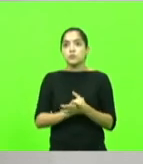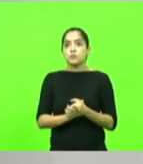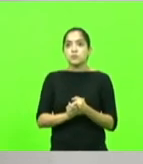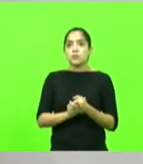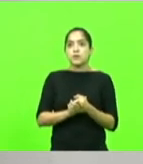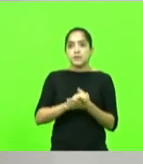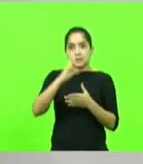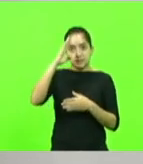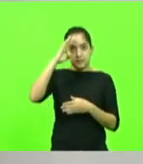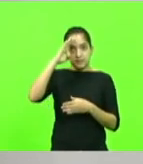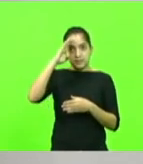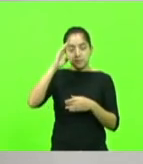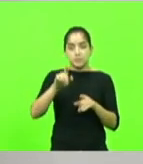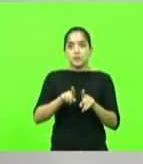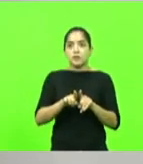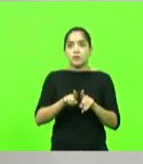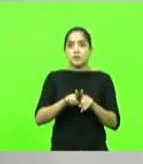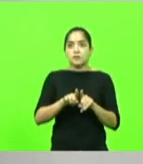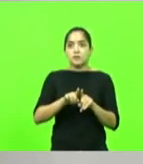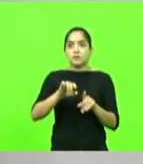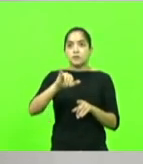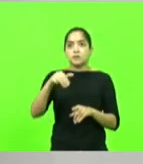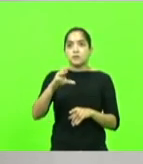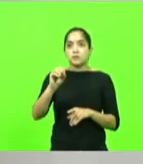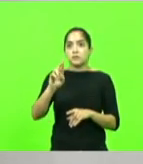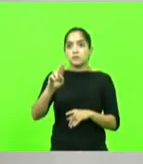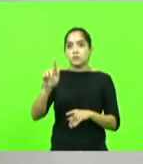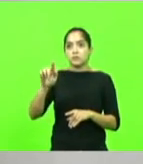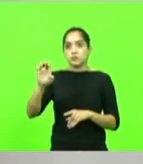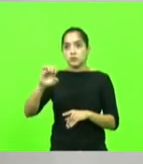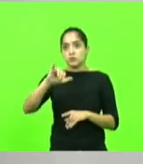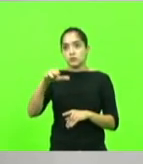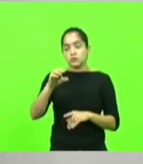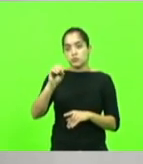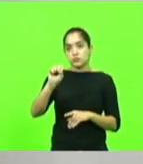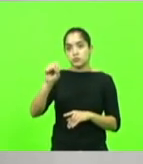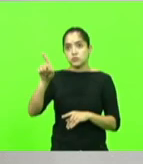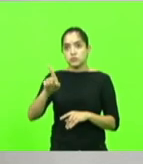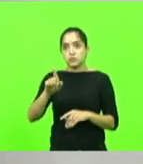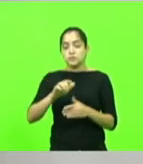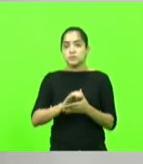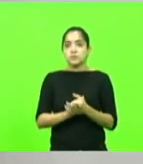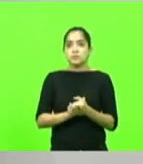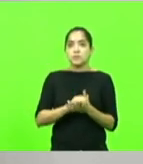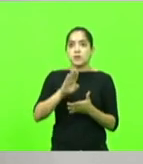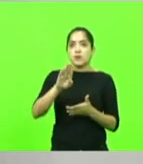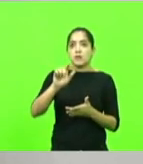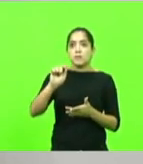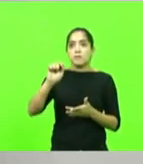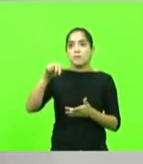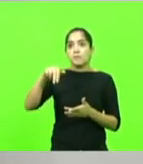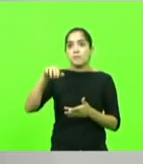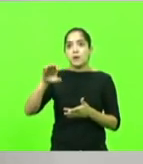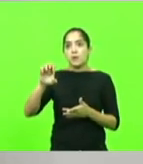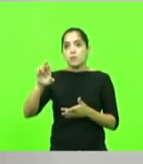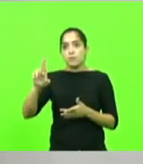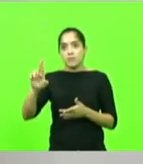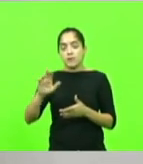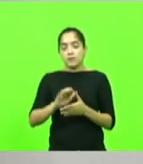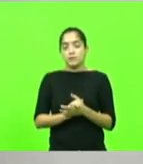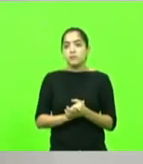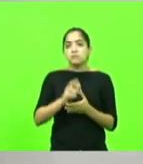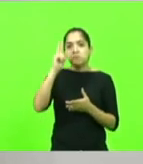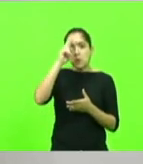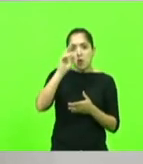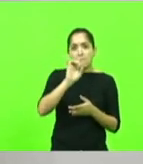sargentos, Sargento Estrêmio, Sargento Jorge e Sargento José. E os cabos, Cabo Balmer, Cabo dos Santos e Cabo Simonir. Lembro o